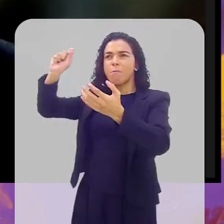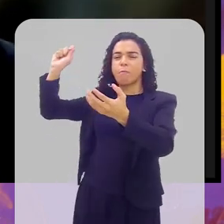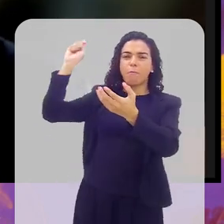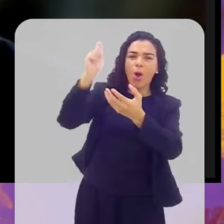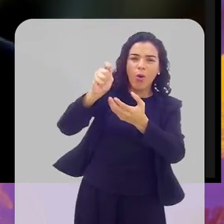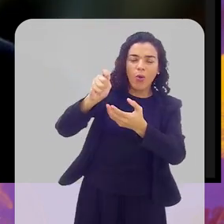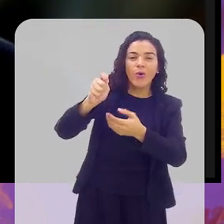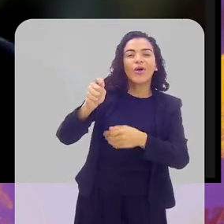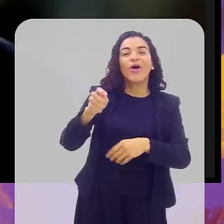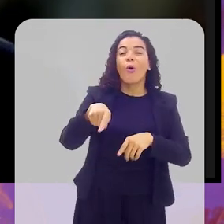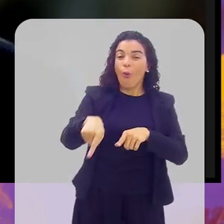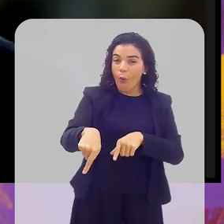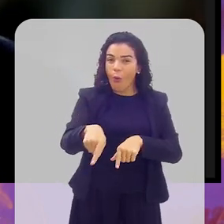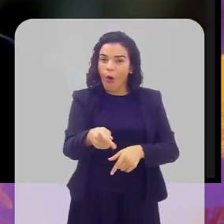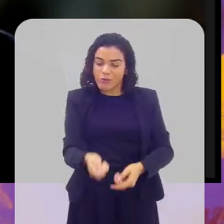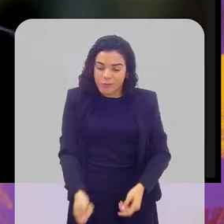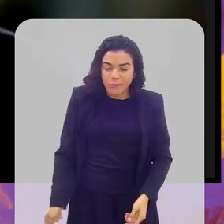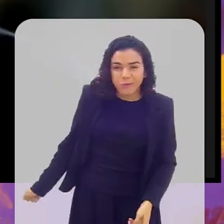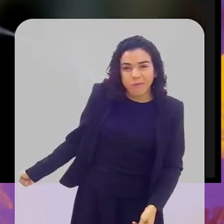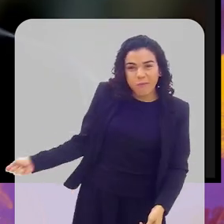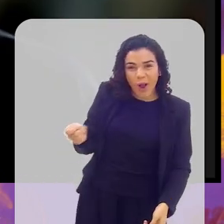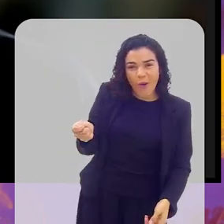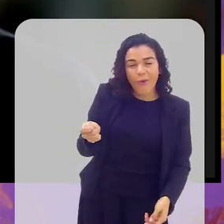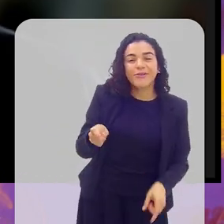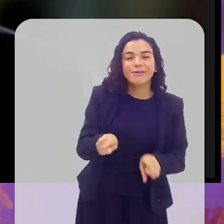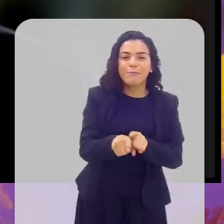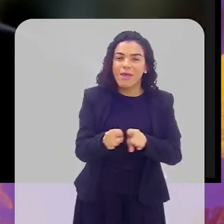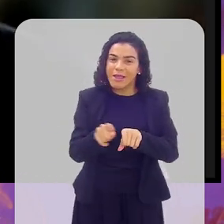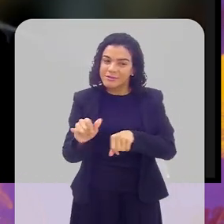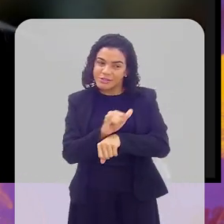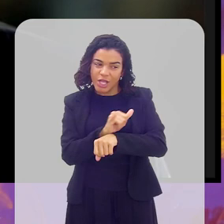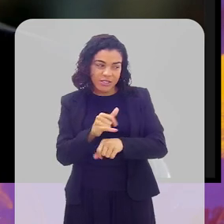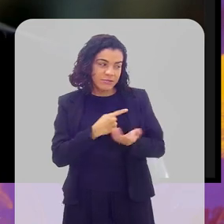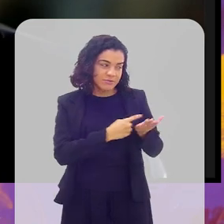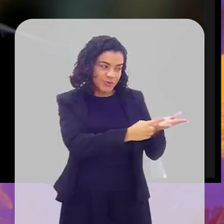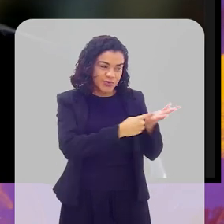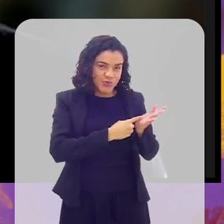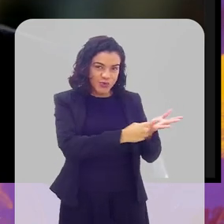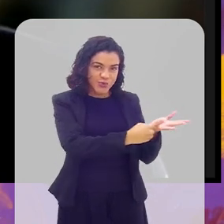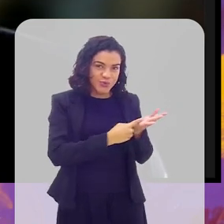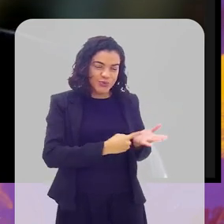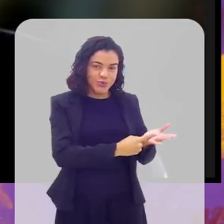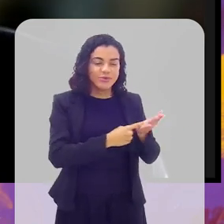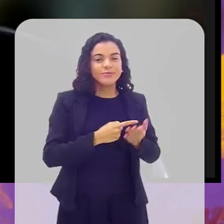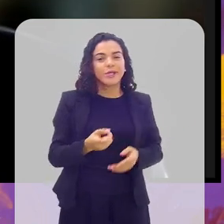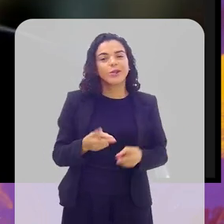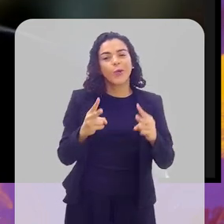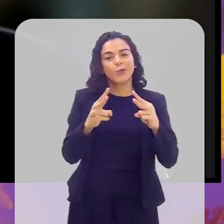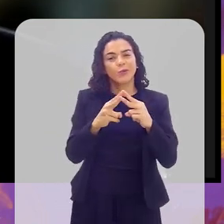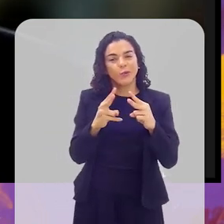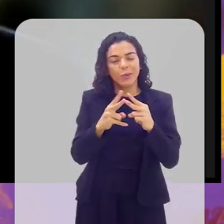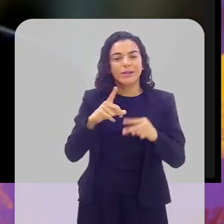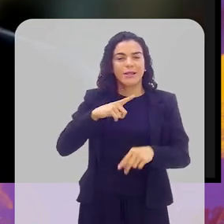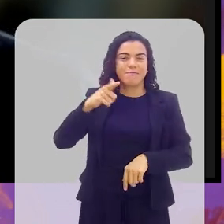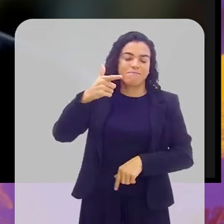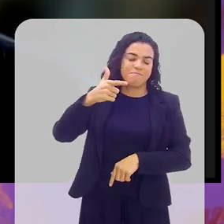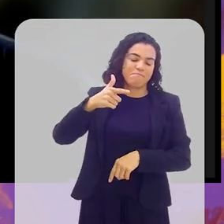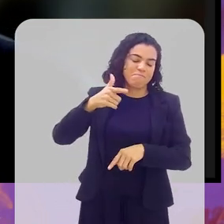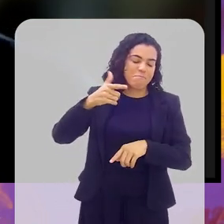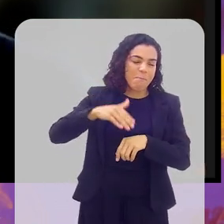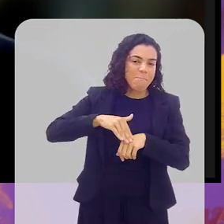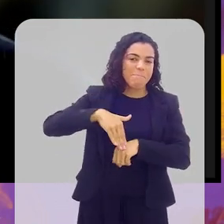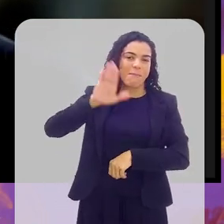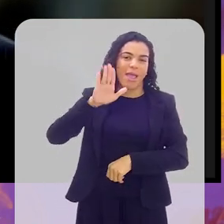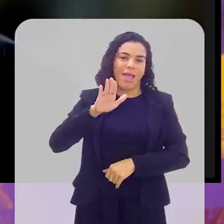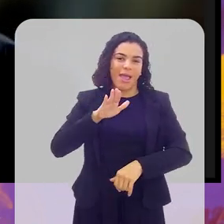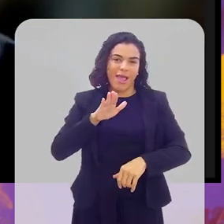o outro recebe, também eles desenvolvem as suas estratégias específicas para cada partida. Então, o jogo de dupla, ele tem mais, digamos